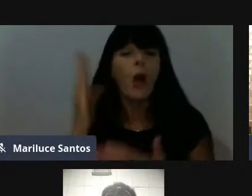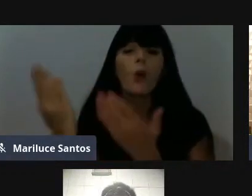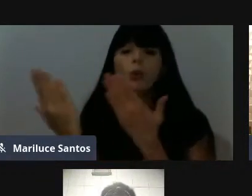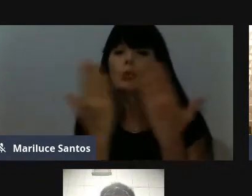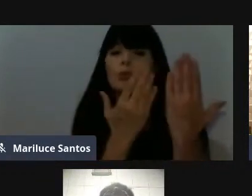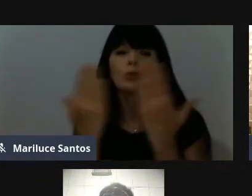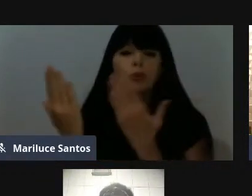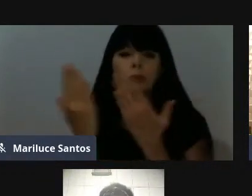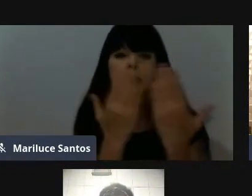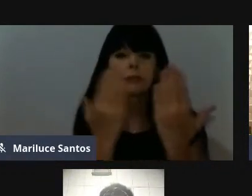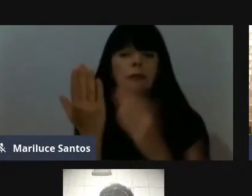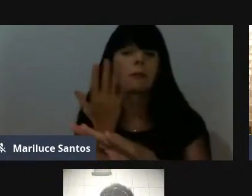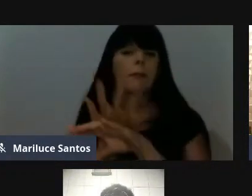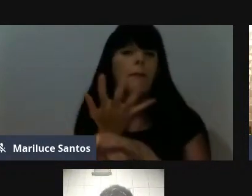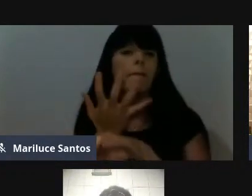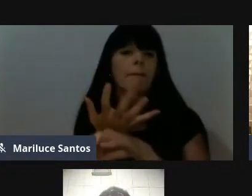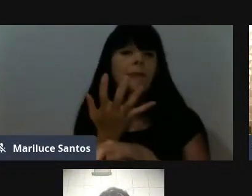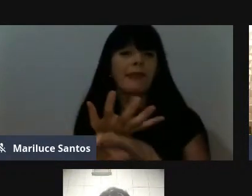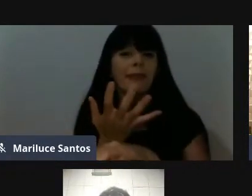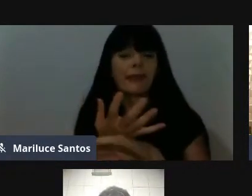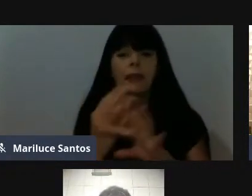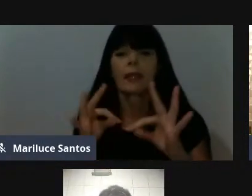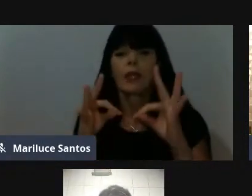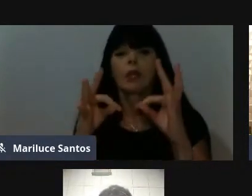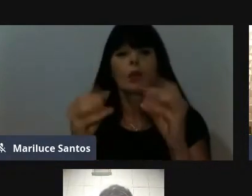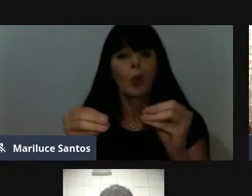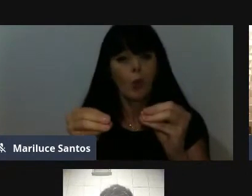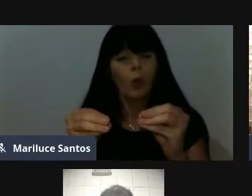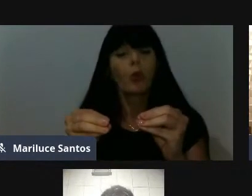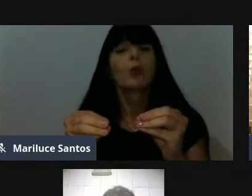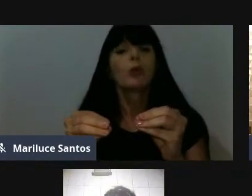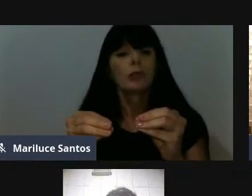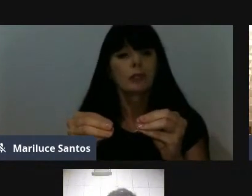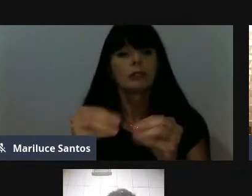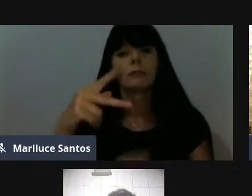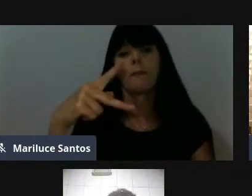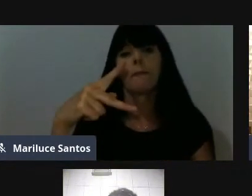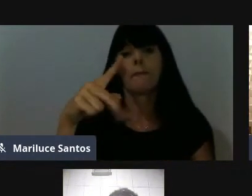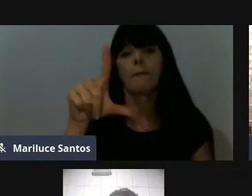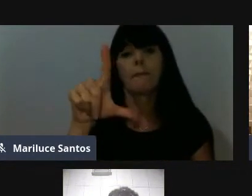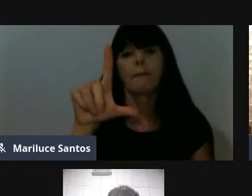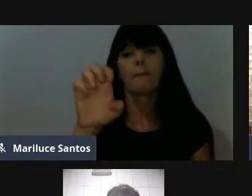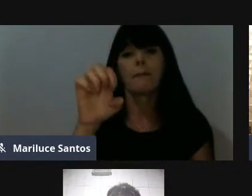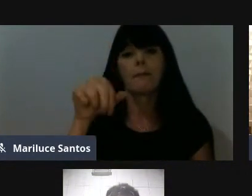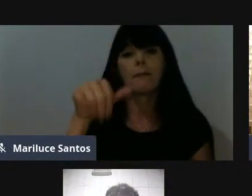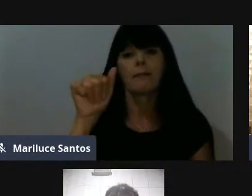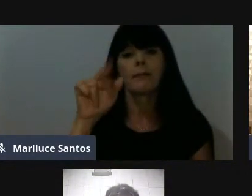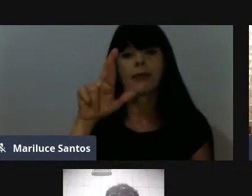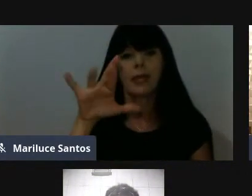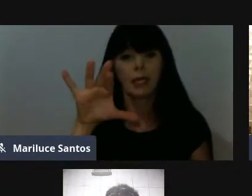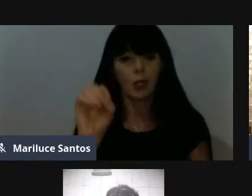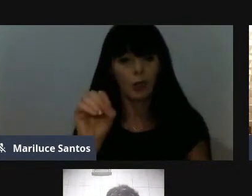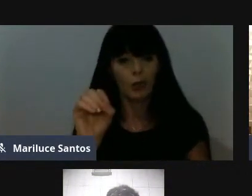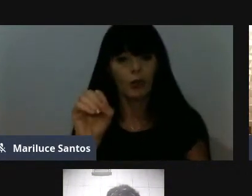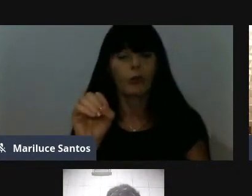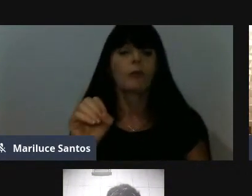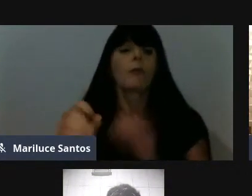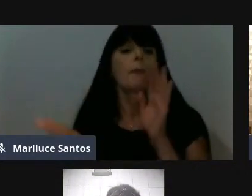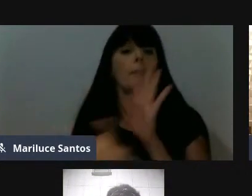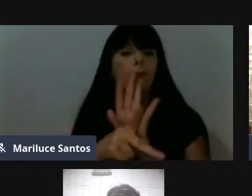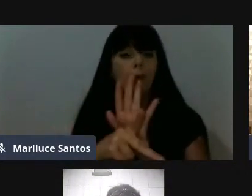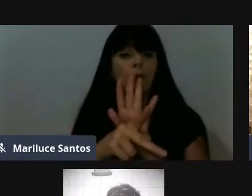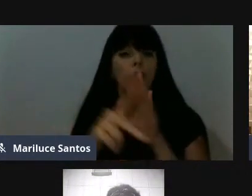estudando as matérias colocadas em pautas no plenário, tanto matérias de